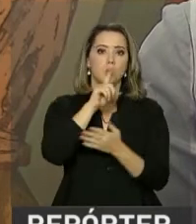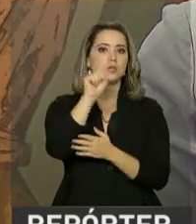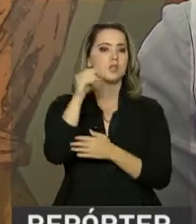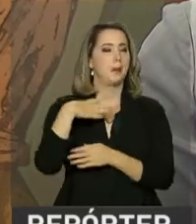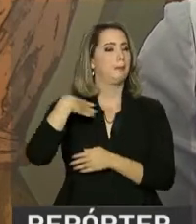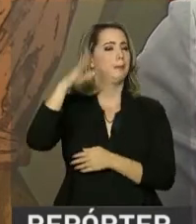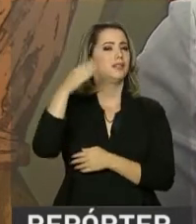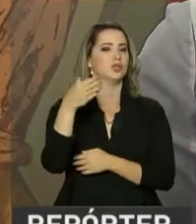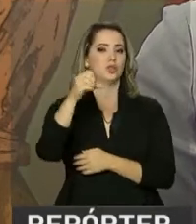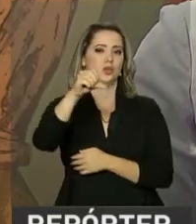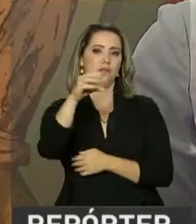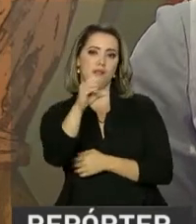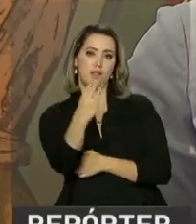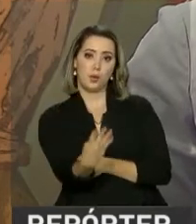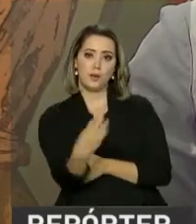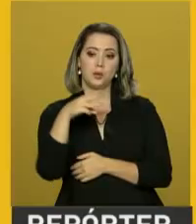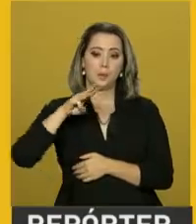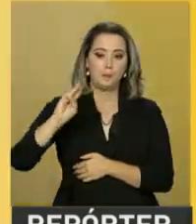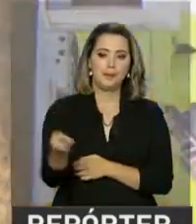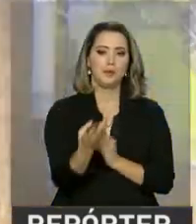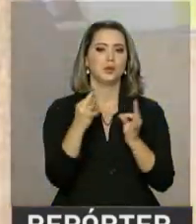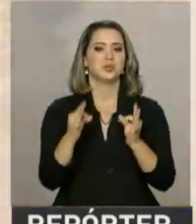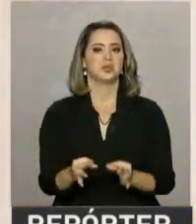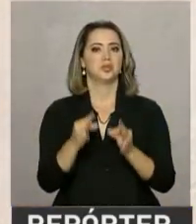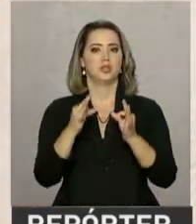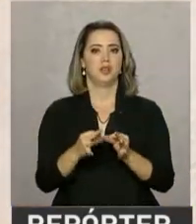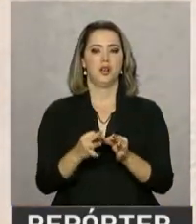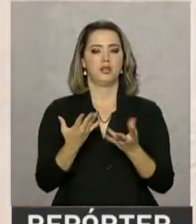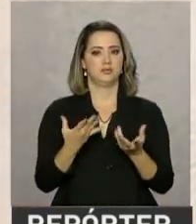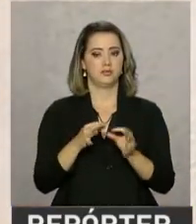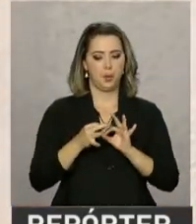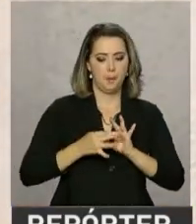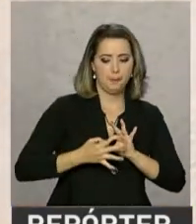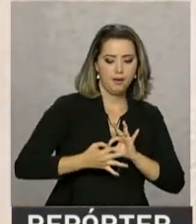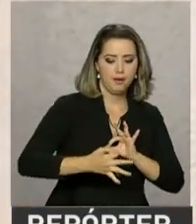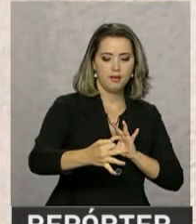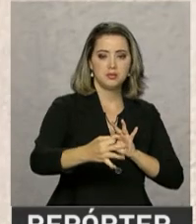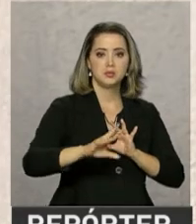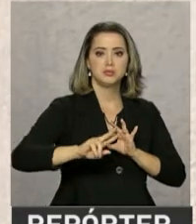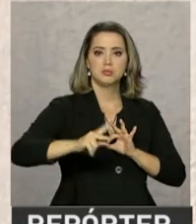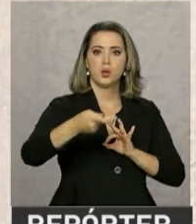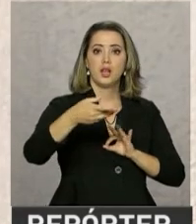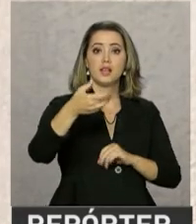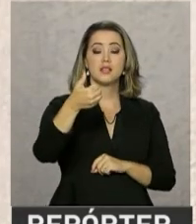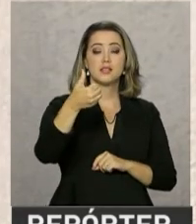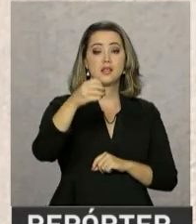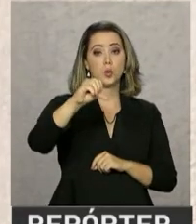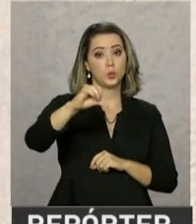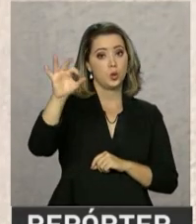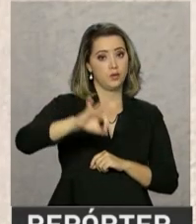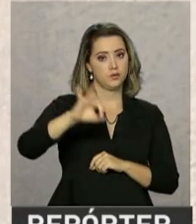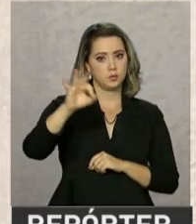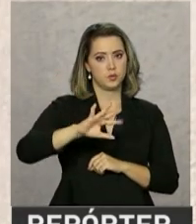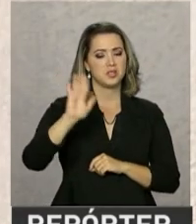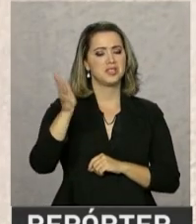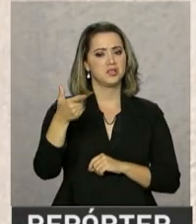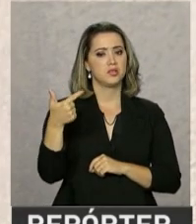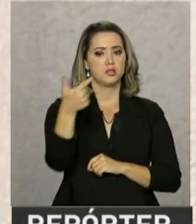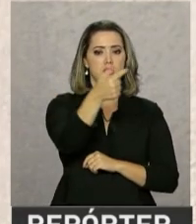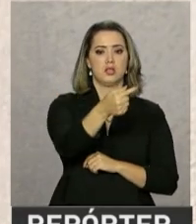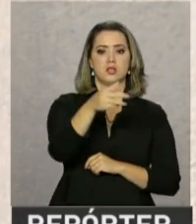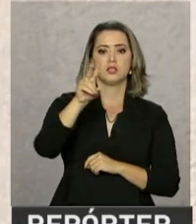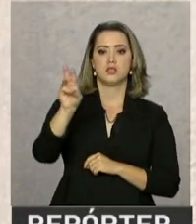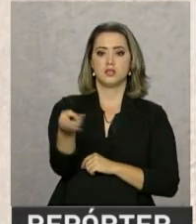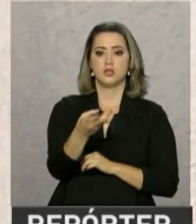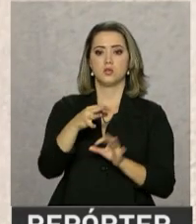a 94 milhões de toneladas. A área plantada do milho cresceu quase 9% e está na casa dos 17 milhões